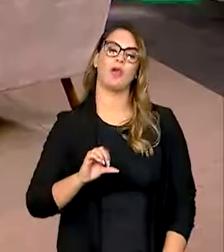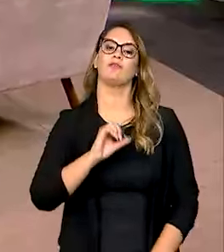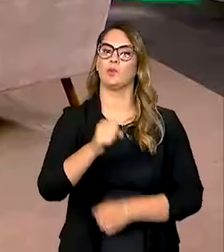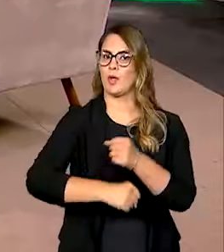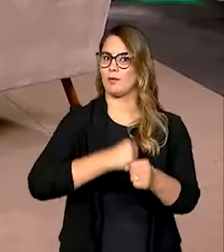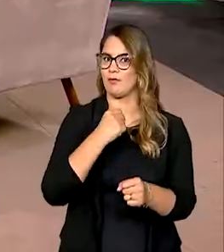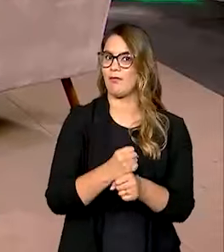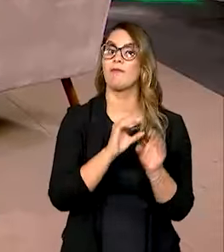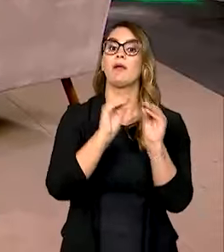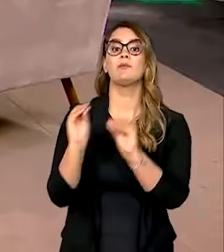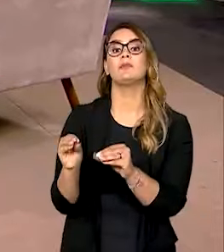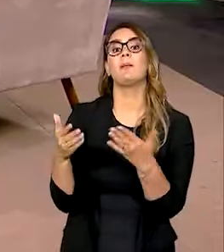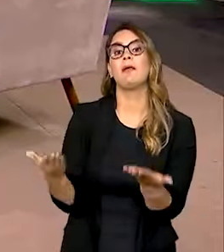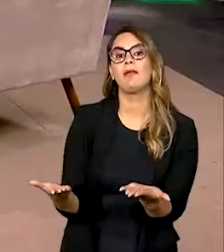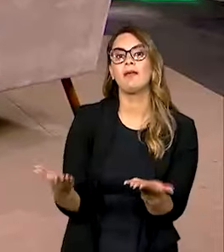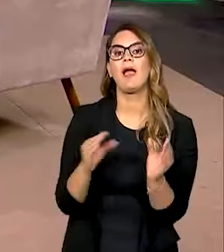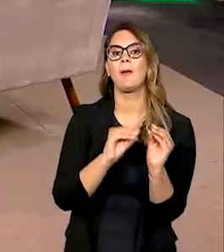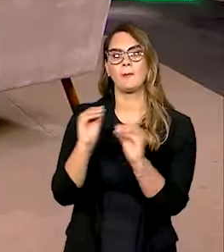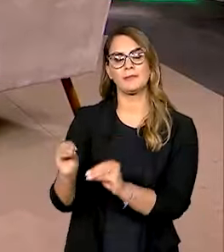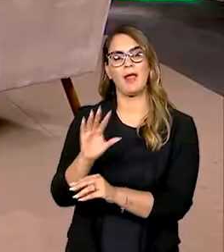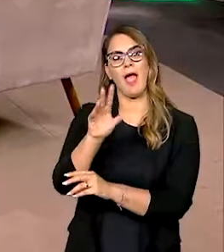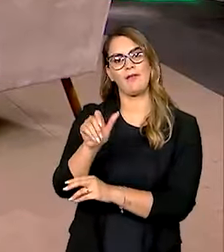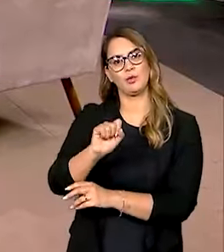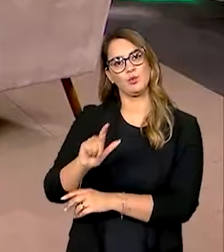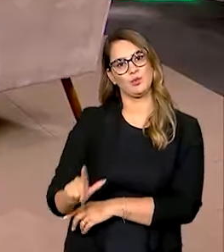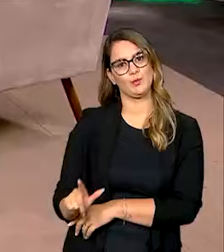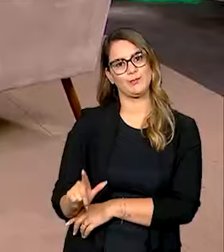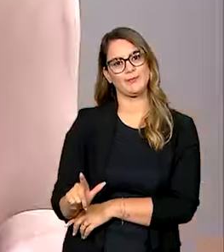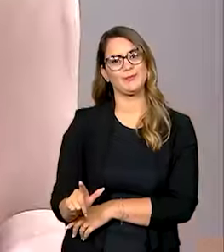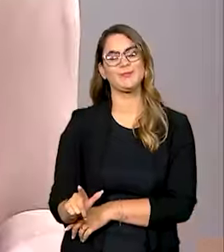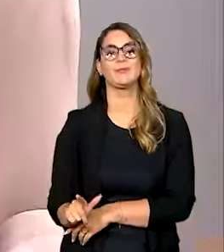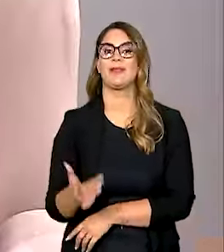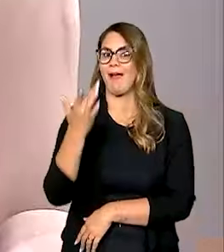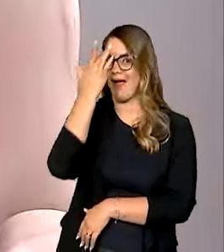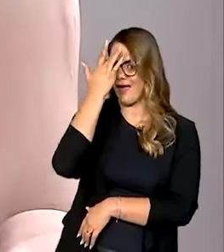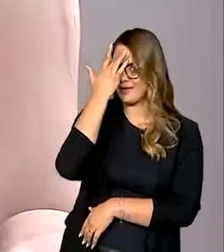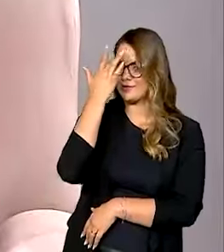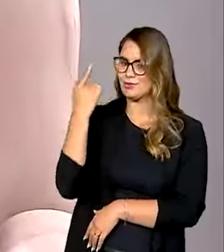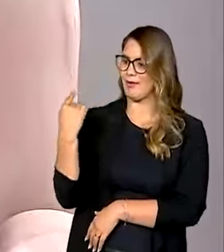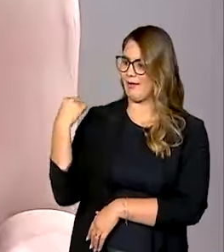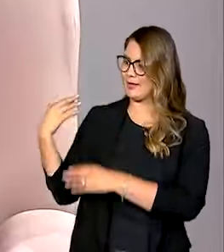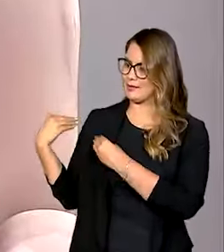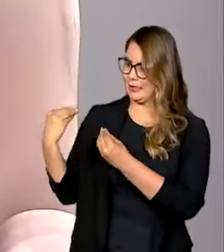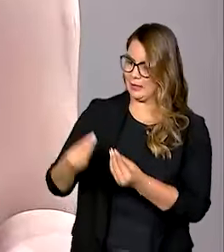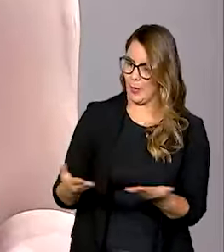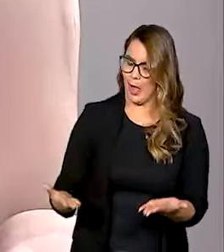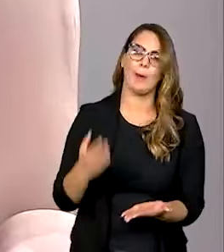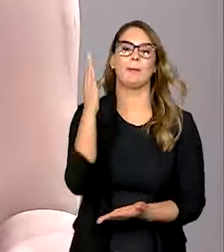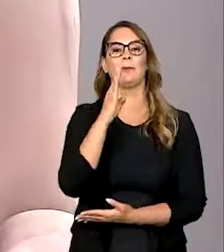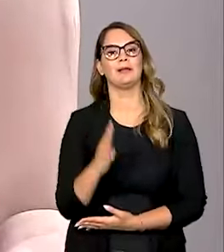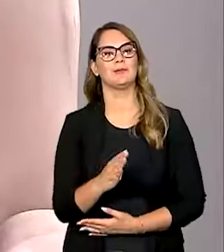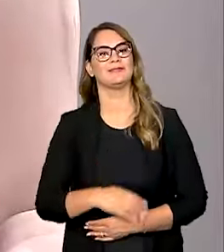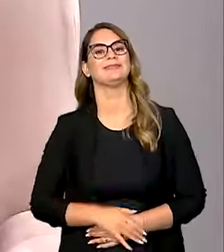passar a bola para? Aí passaremos para a África do Sul. Para a África do Sul. E a Índia que passou a bola na última cúpula para o presidente Lula. Exatamente o Brasil.